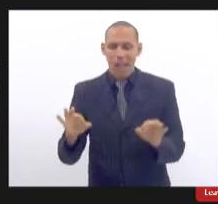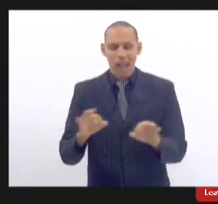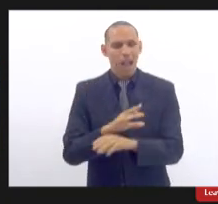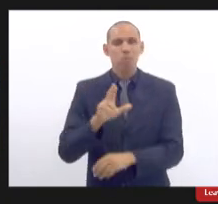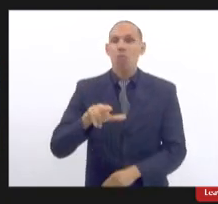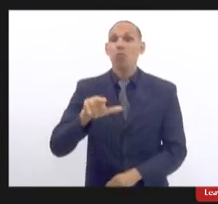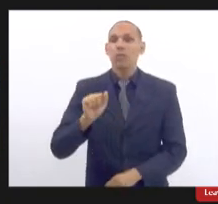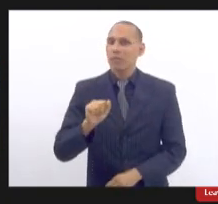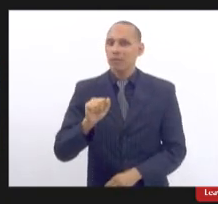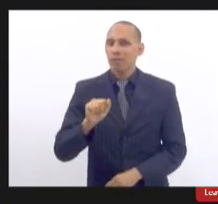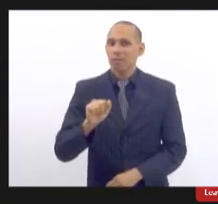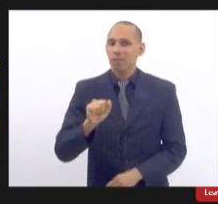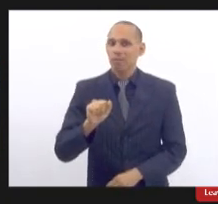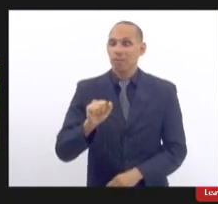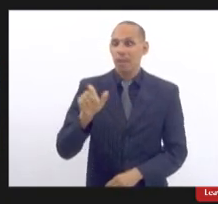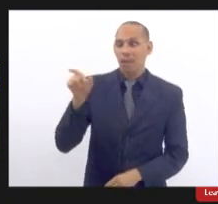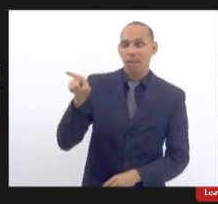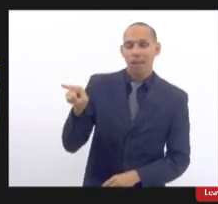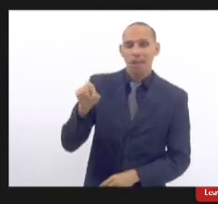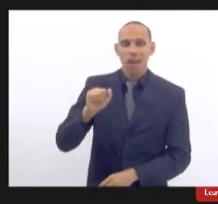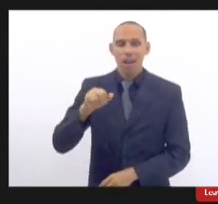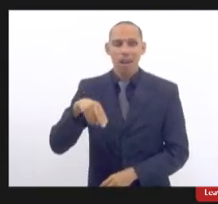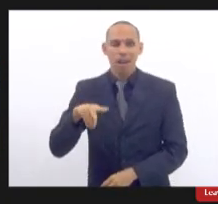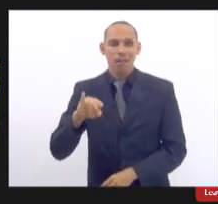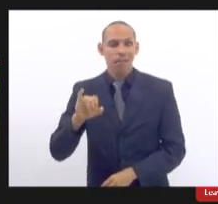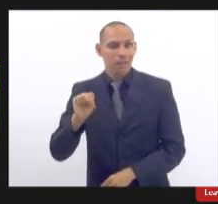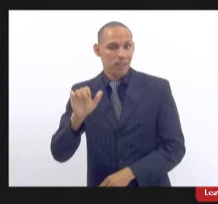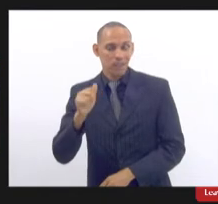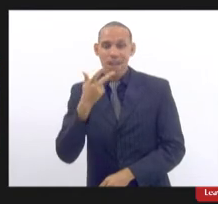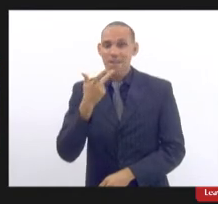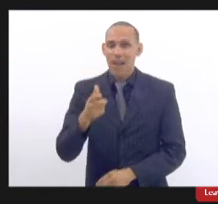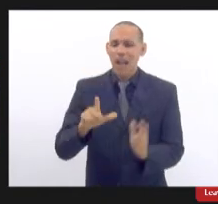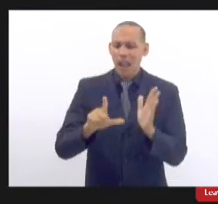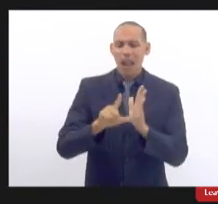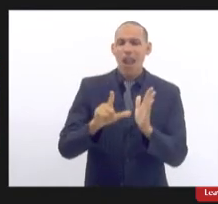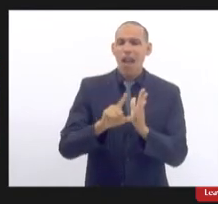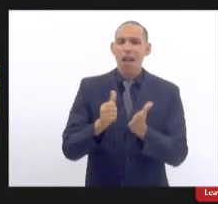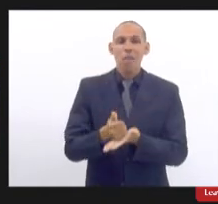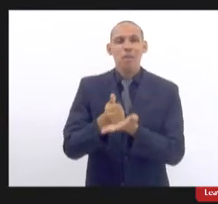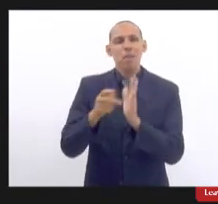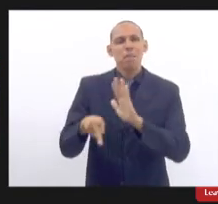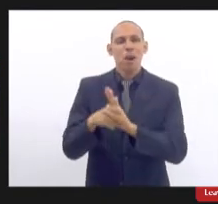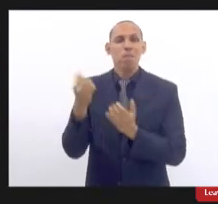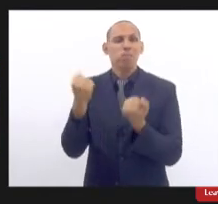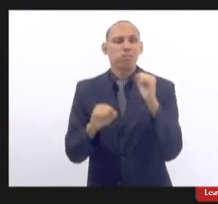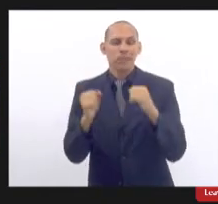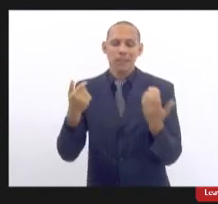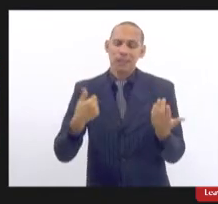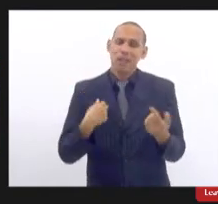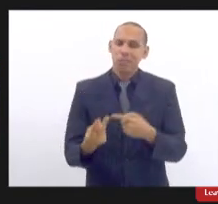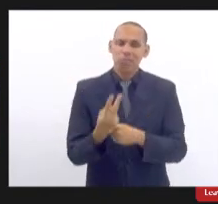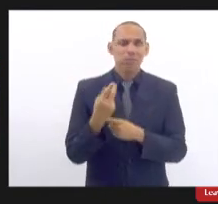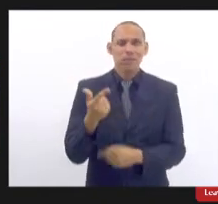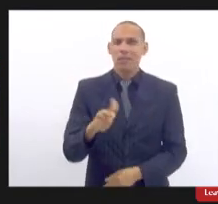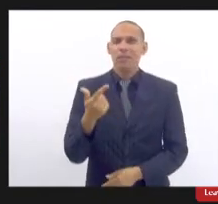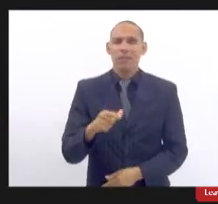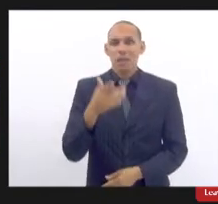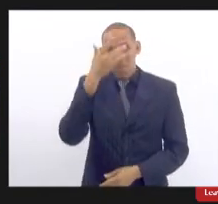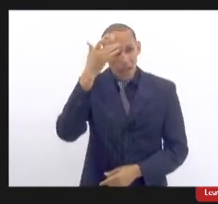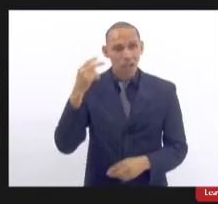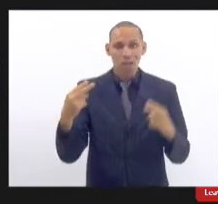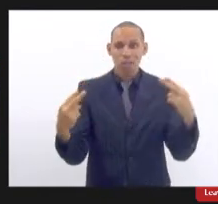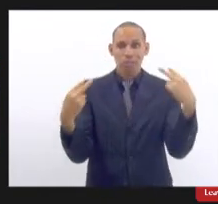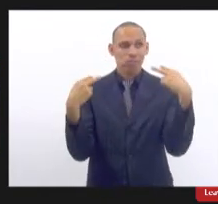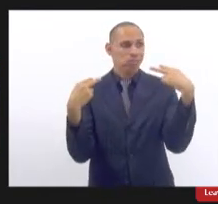então se a Anvisa está me falando que eles se baseiam nos laudos dos fabricantes eu estou desprotegida não tem ninguém olhando por